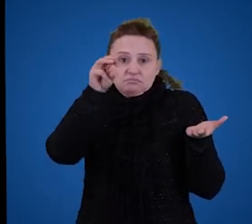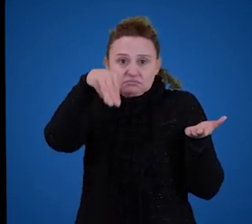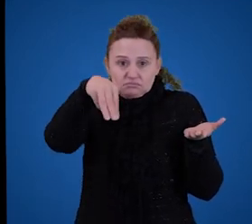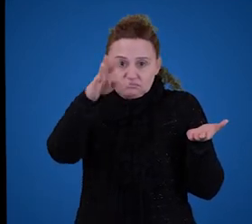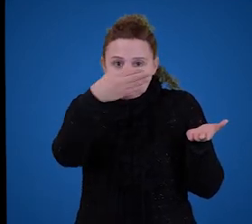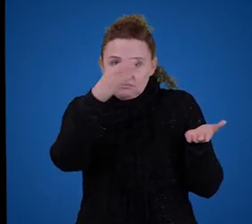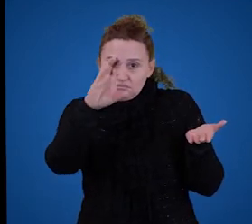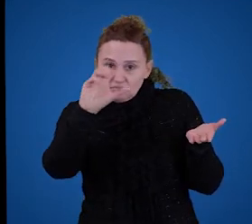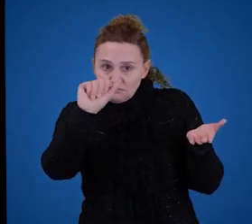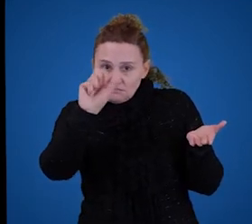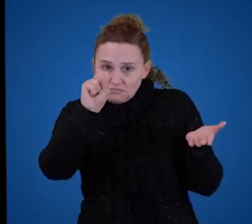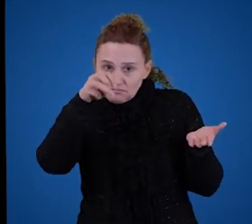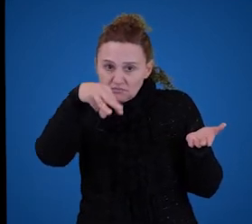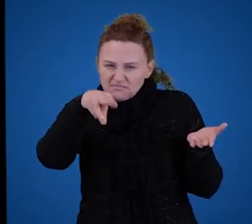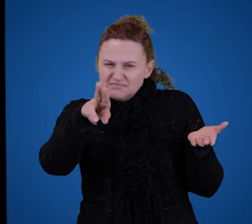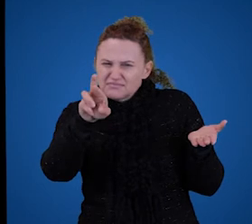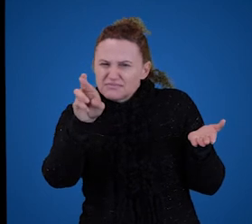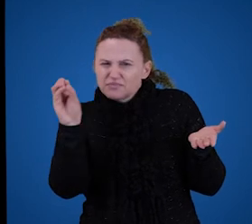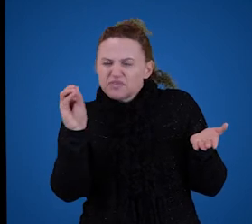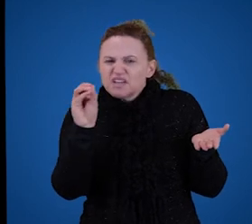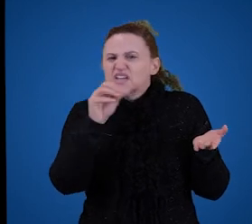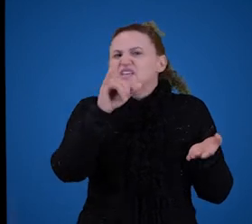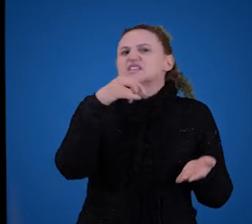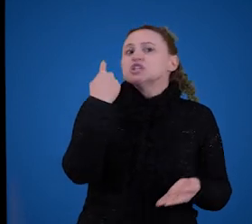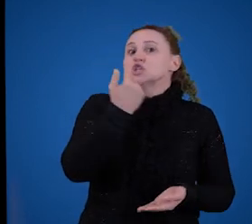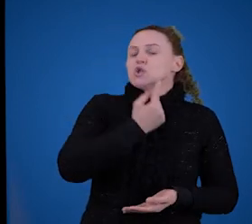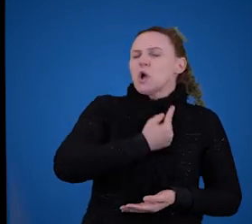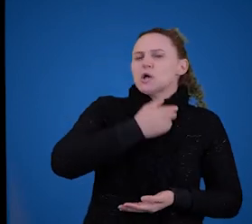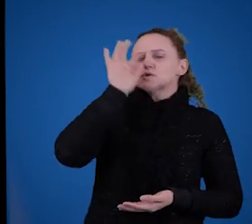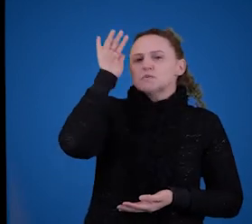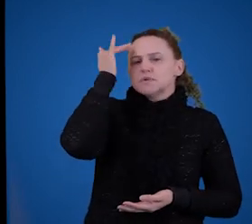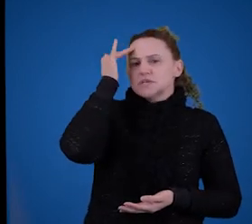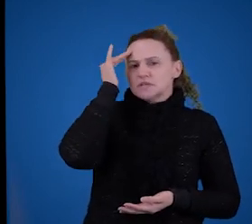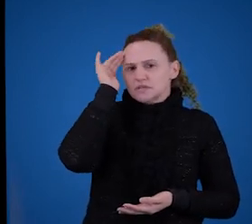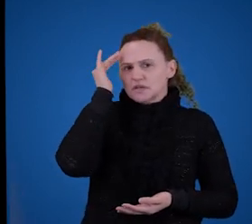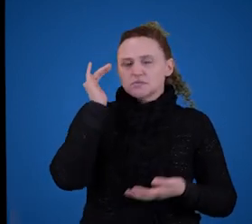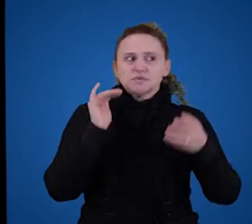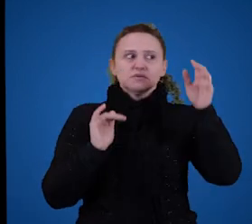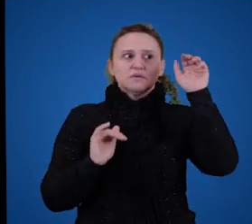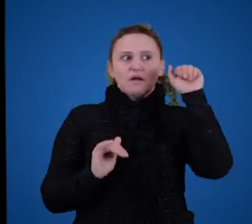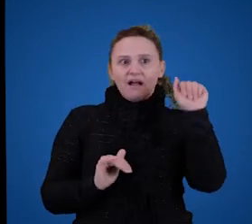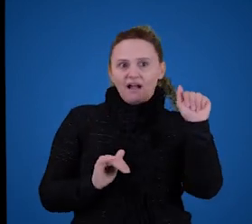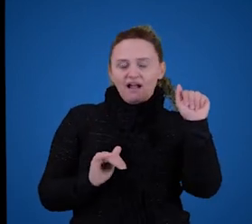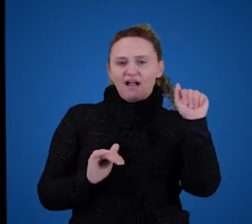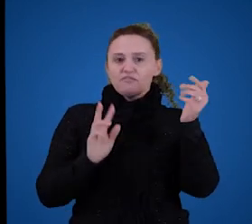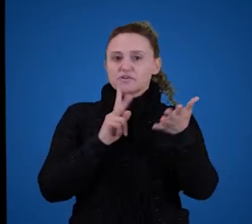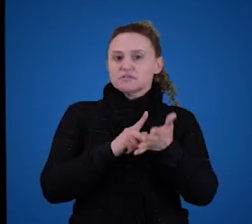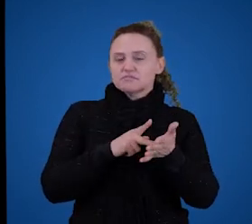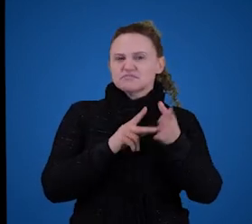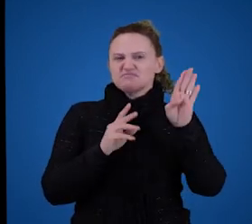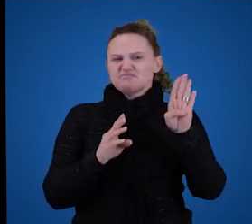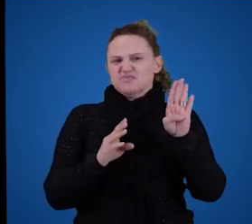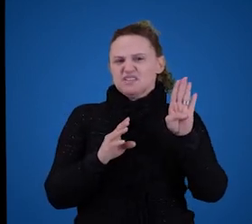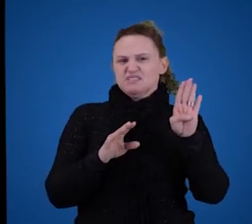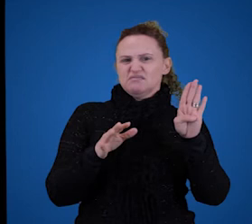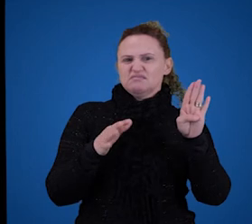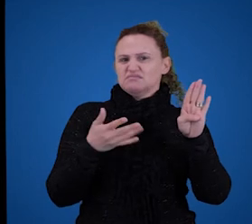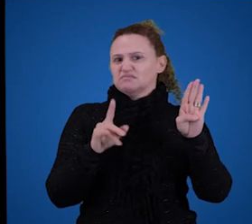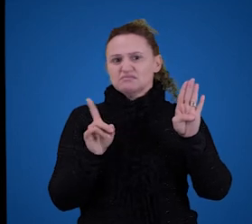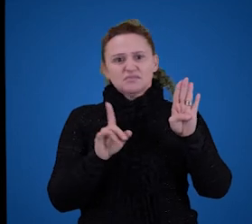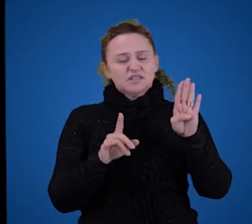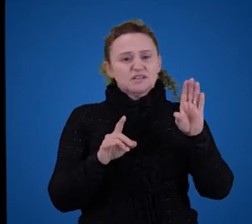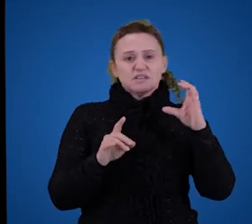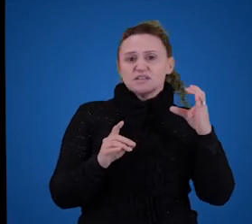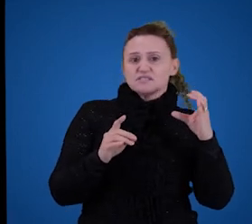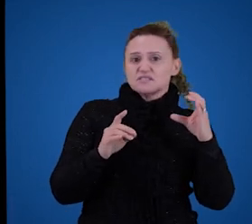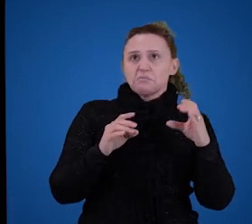se nós compreendemos B e C, e B é falsa e C não é nem verdadeira nem falsa, a tese de que a gente só